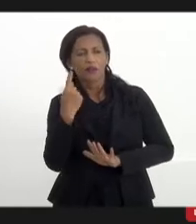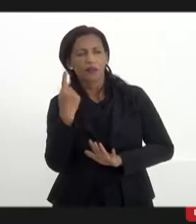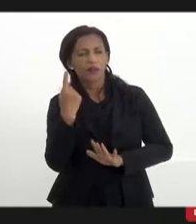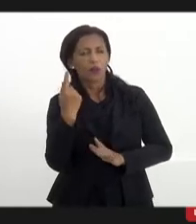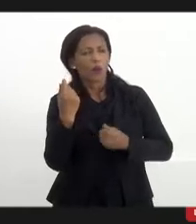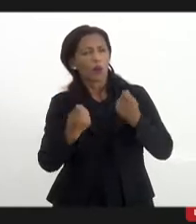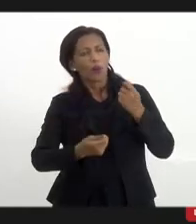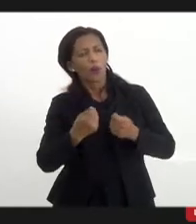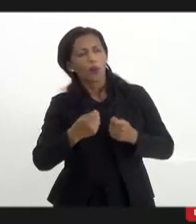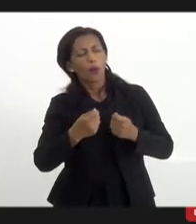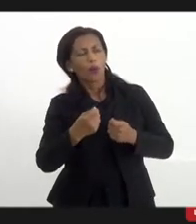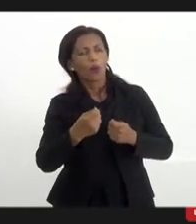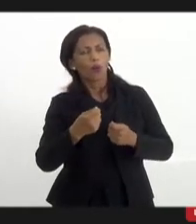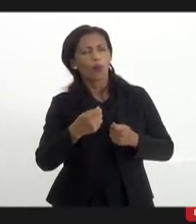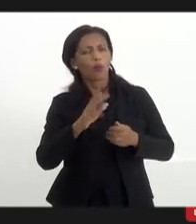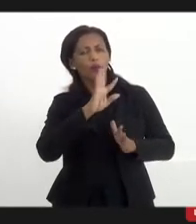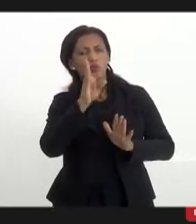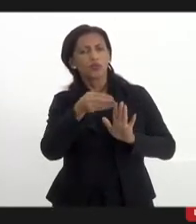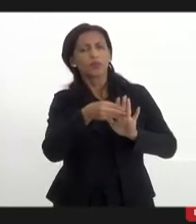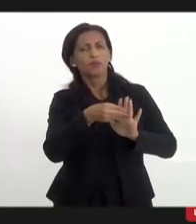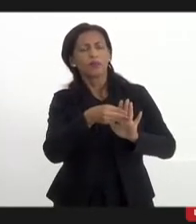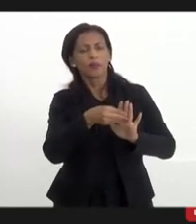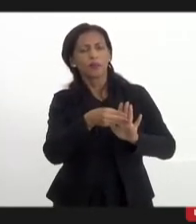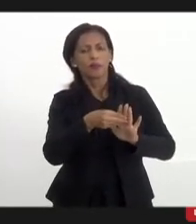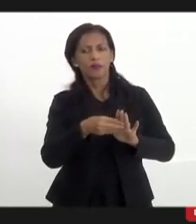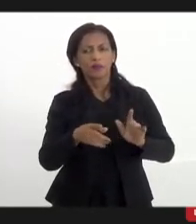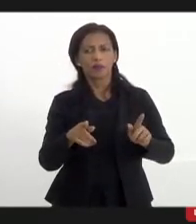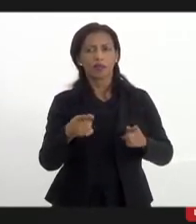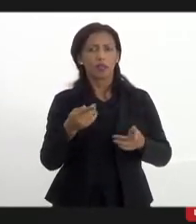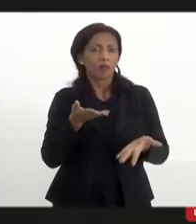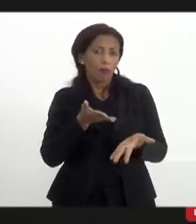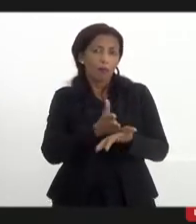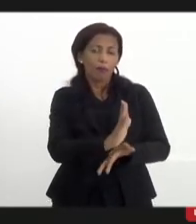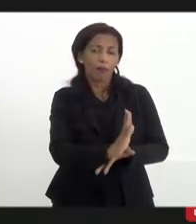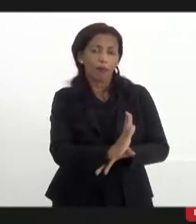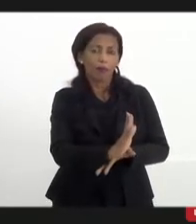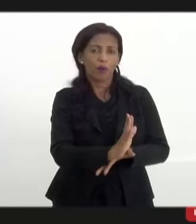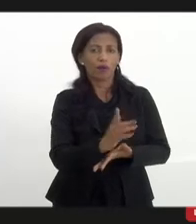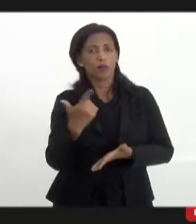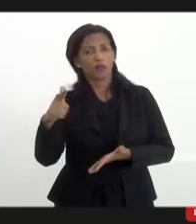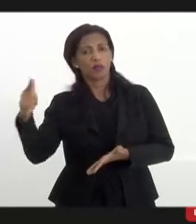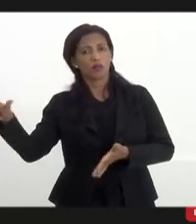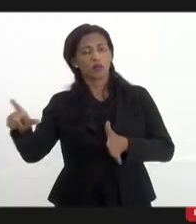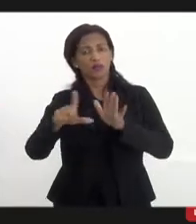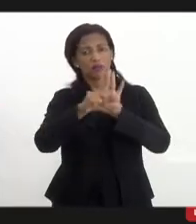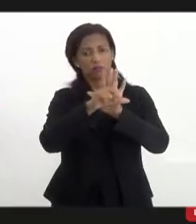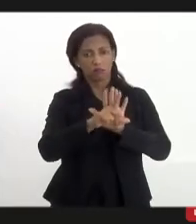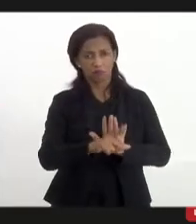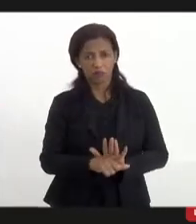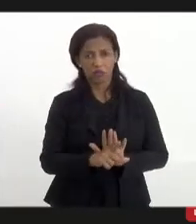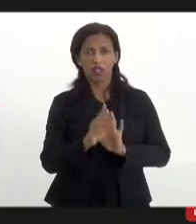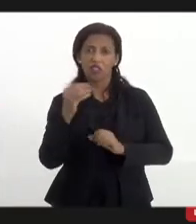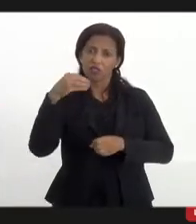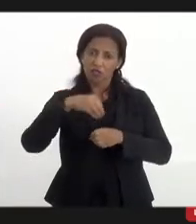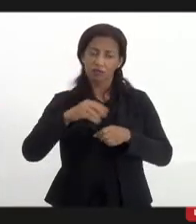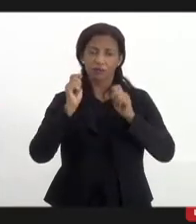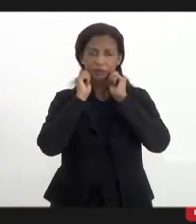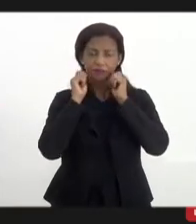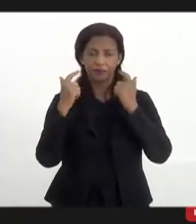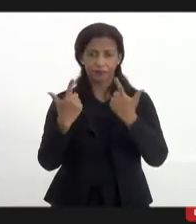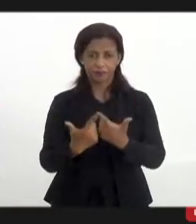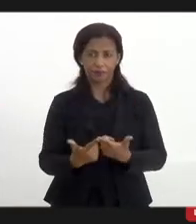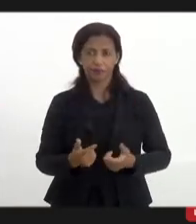a gente coloque, implemente e aprove essas outras legislações que a gente tem aqui dentro da LERJ.